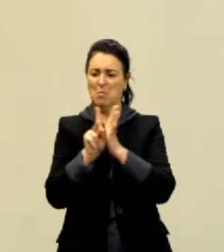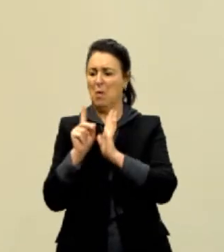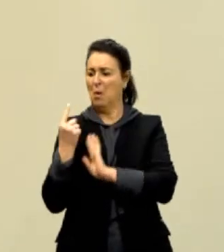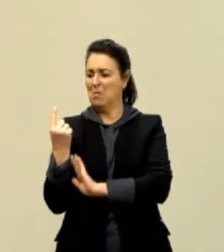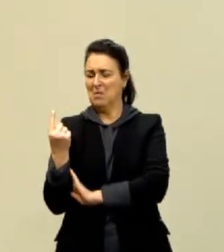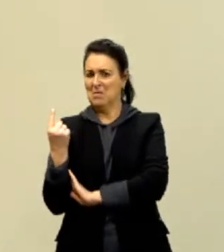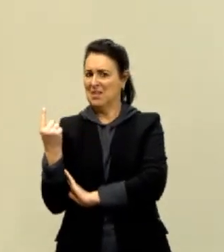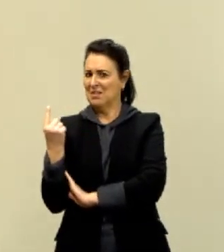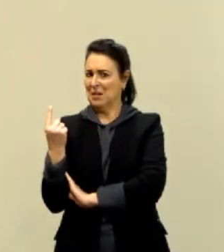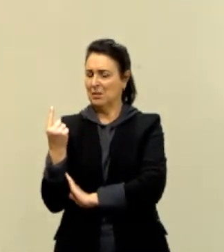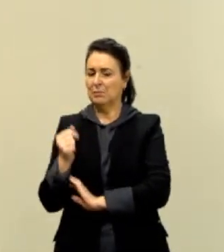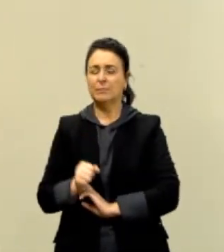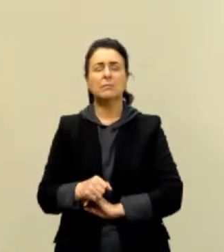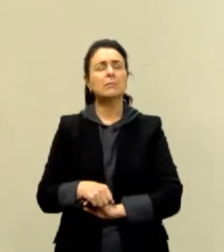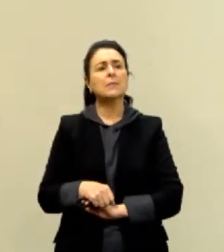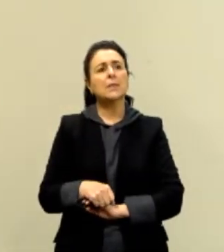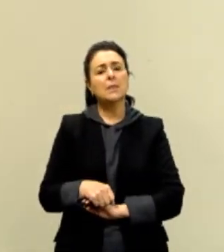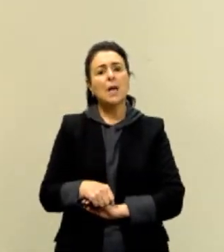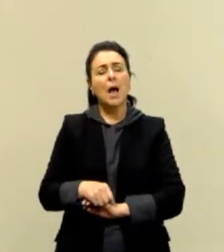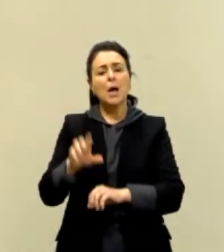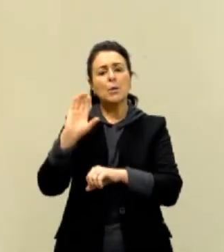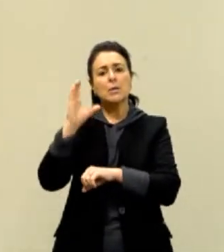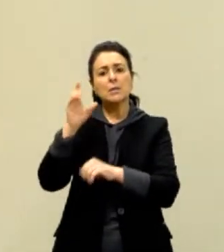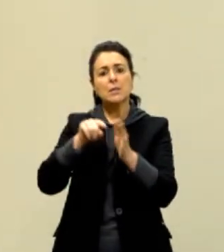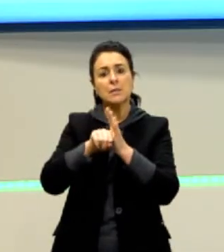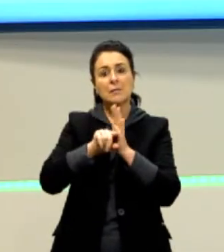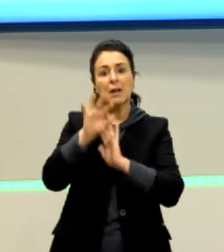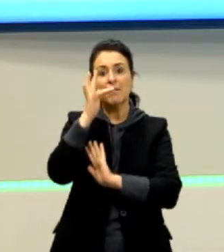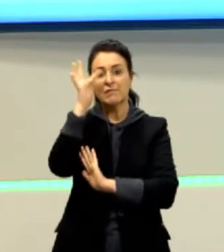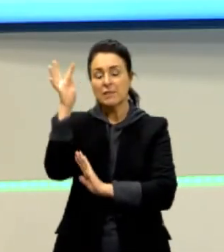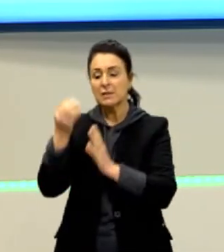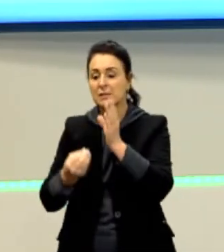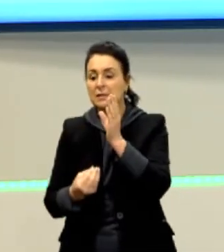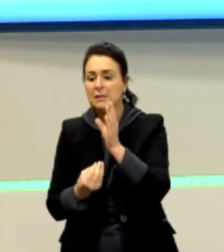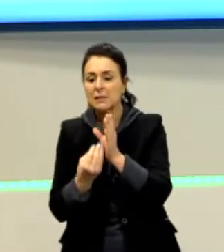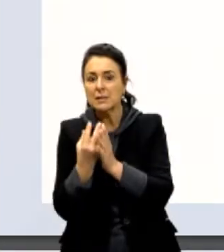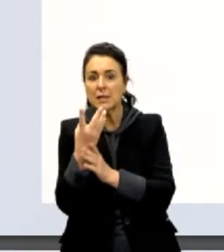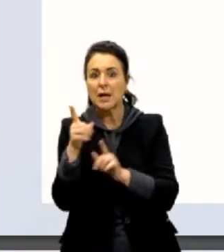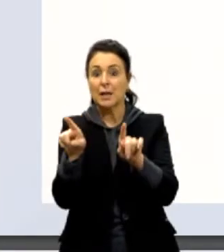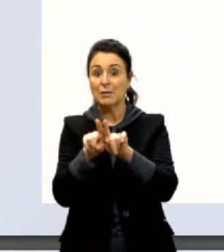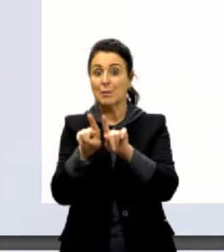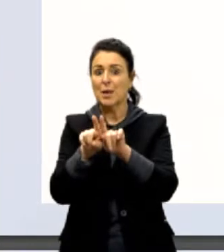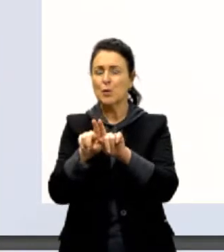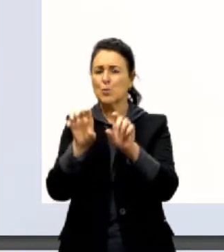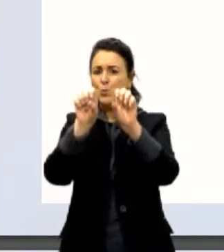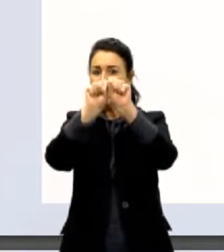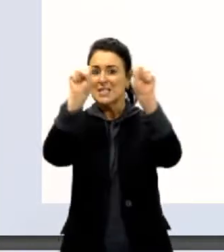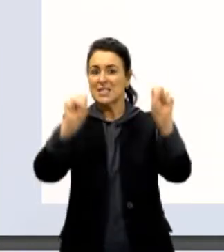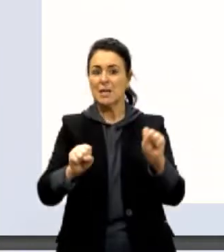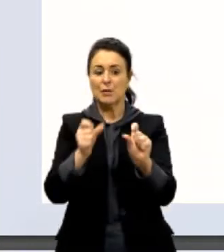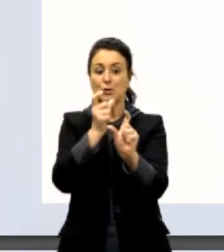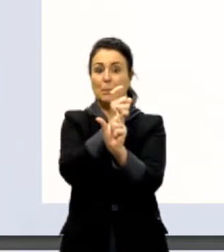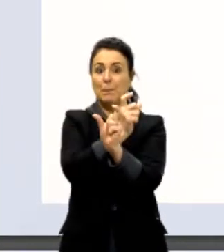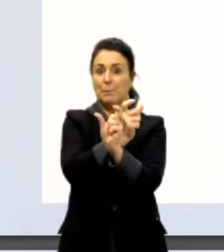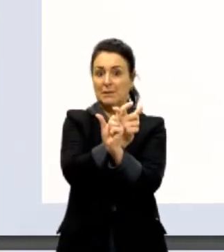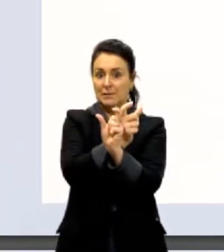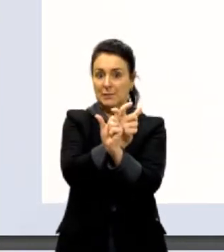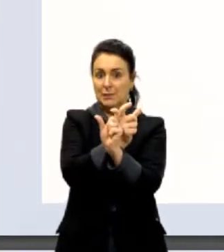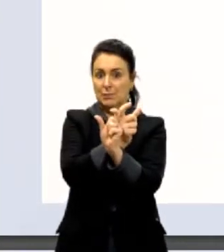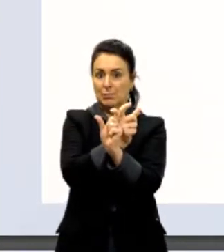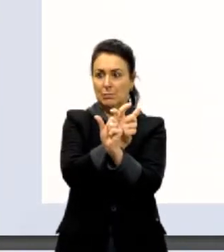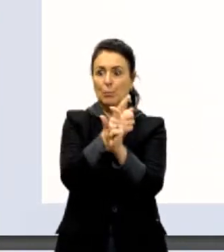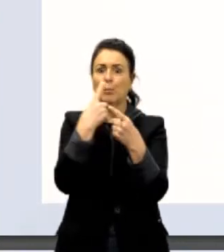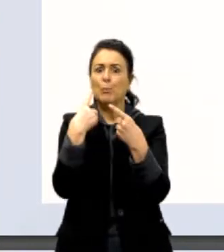Os cientistas franceses também criaram um sistema de prefixos. Por que um sistema de prefixos? Porque